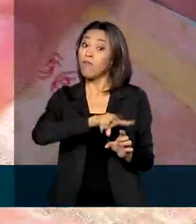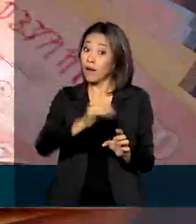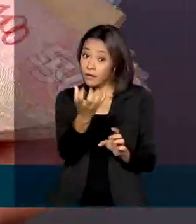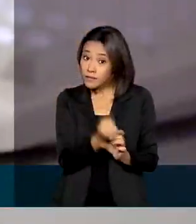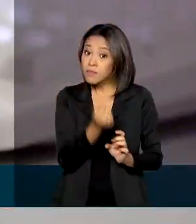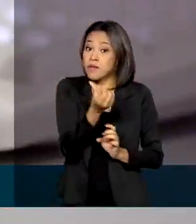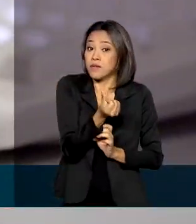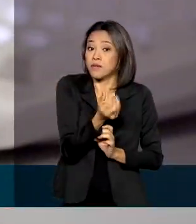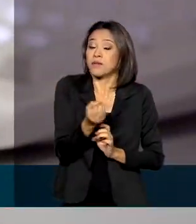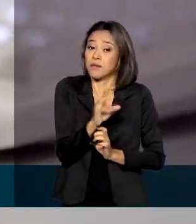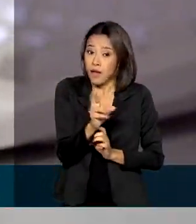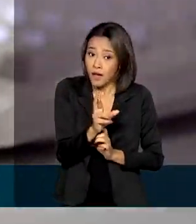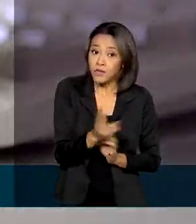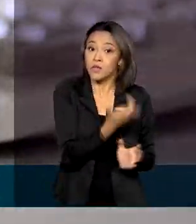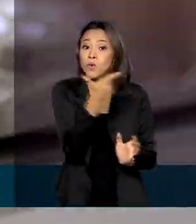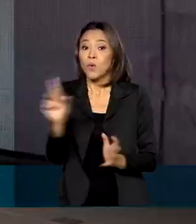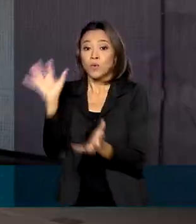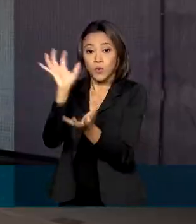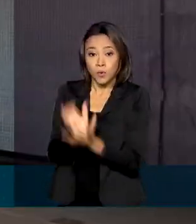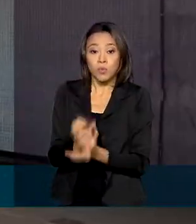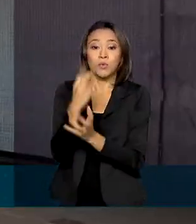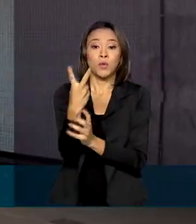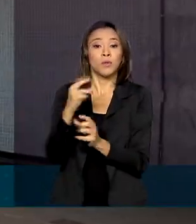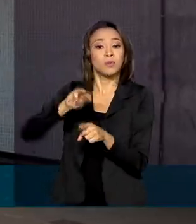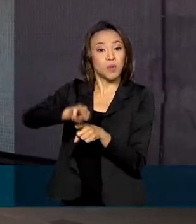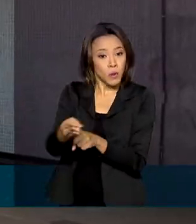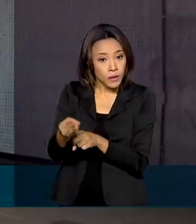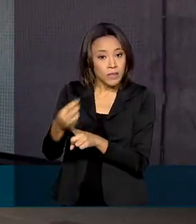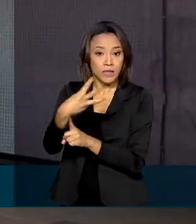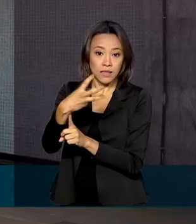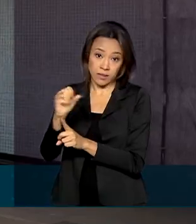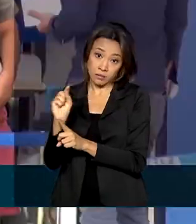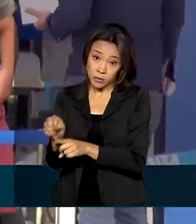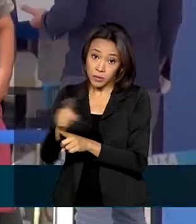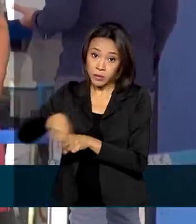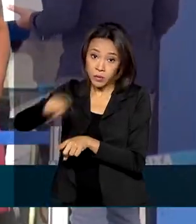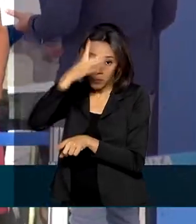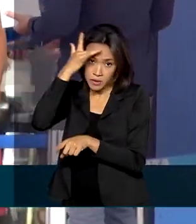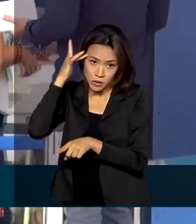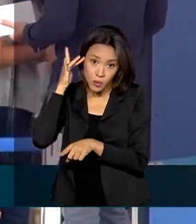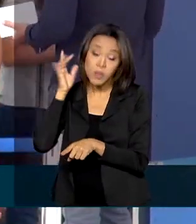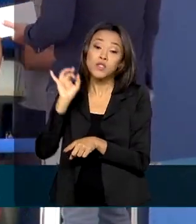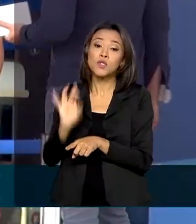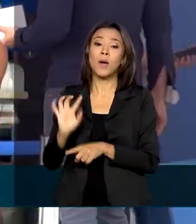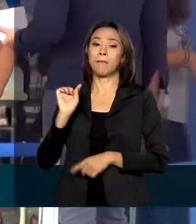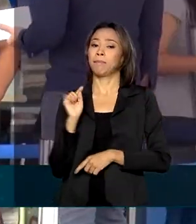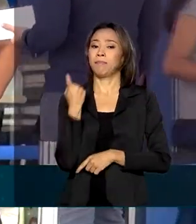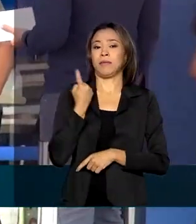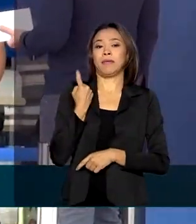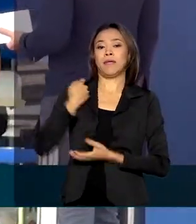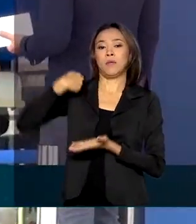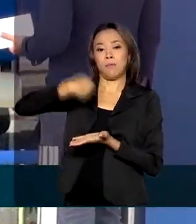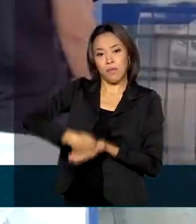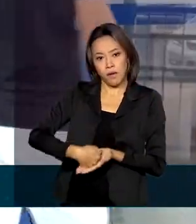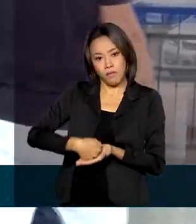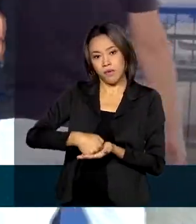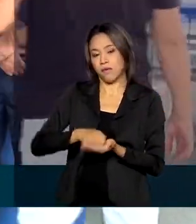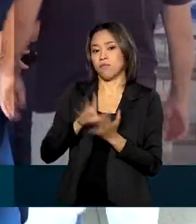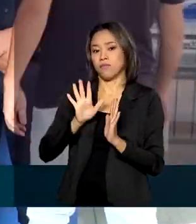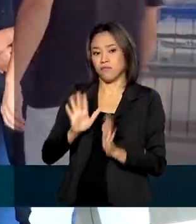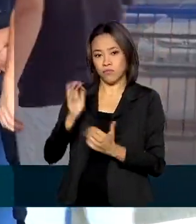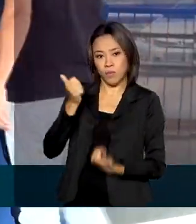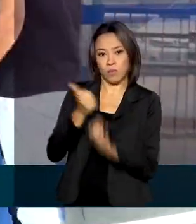Os demais, 2 milhões e 300 mil, serão contemplados com a primeira parcela do auxílio emergencial extensão.